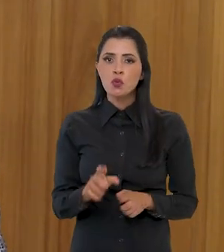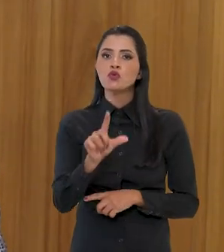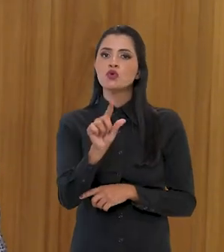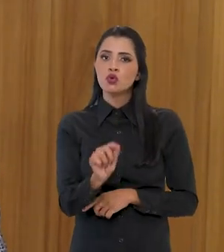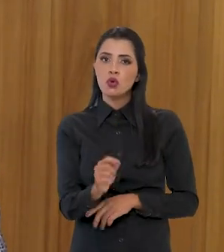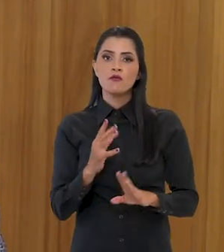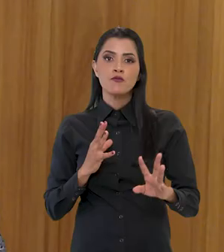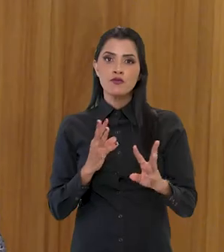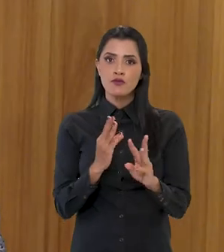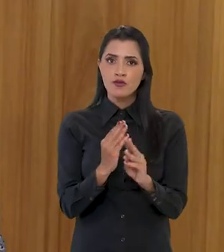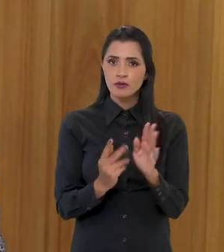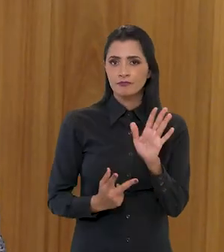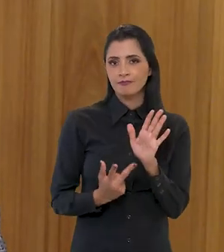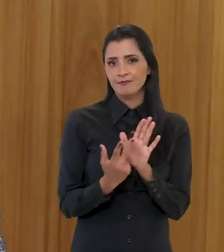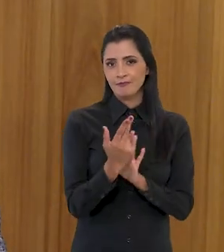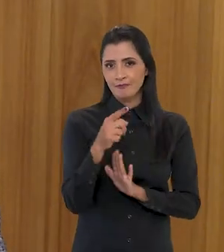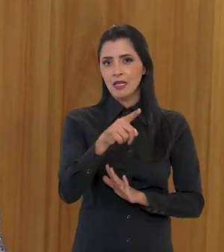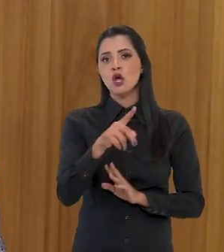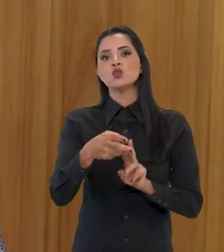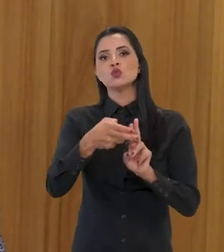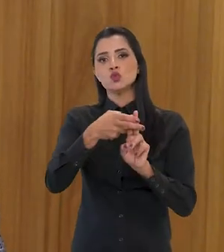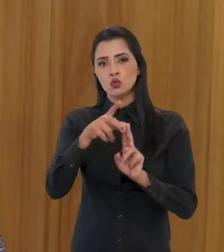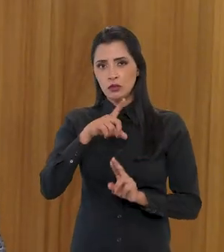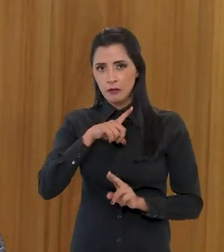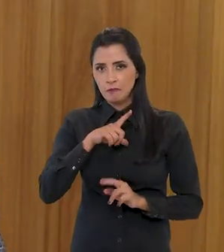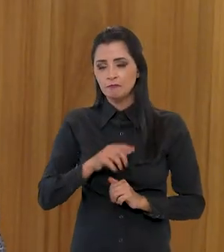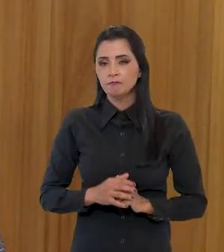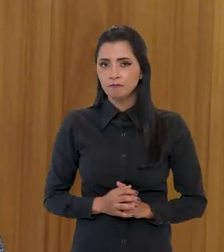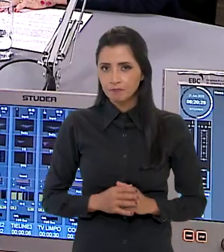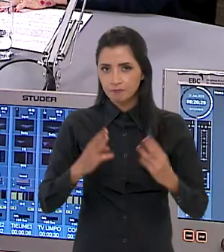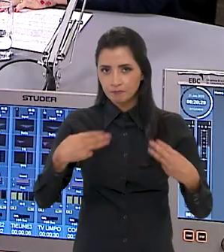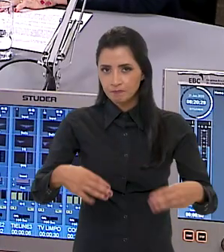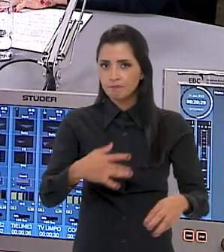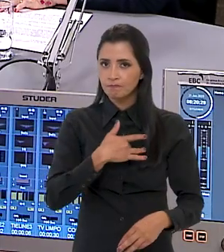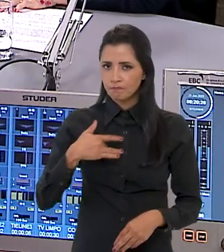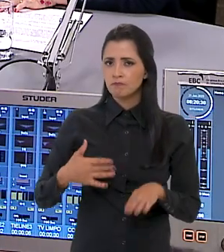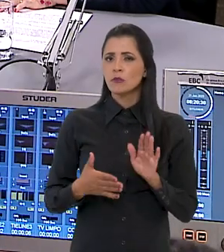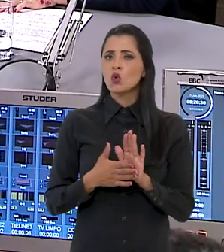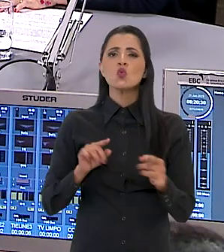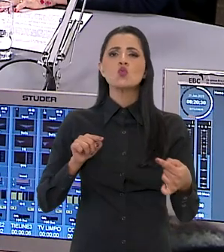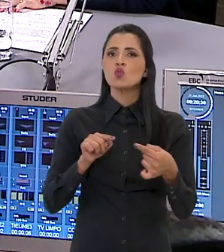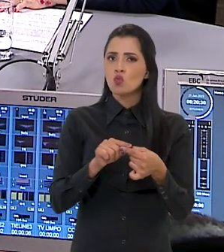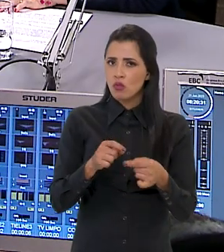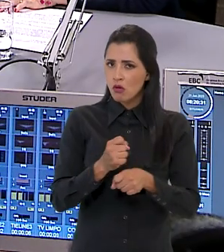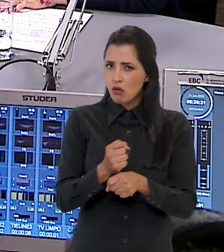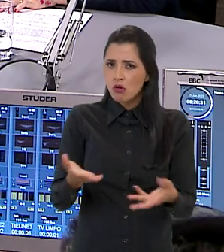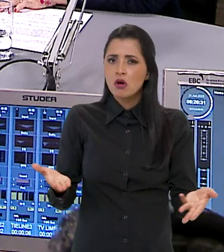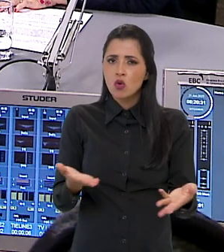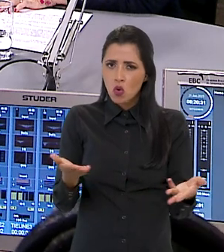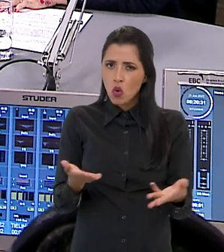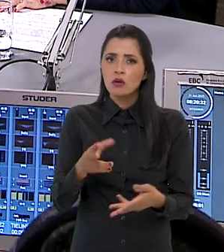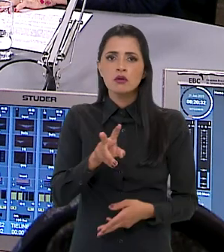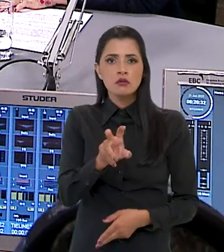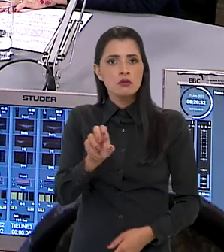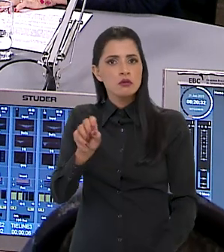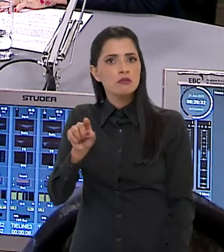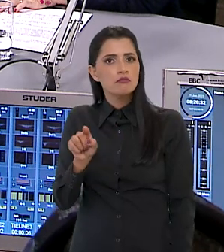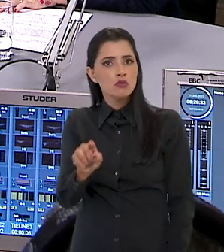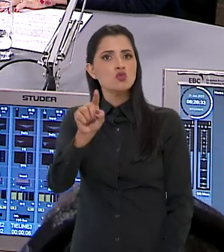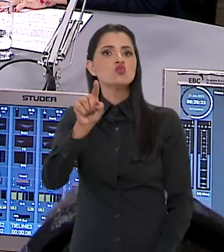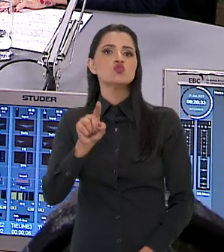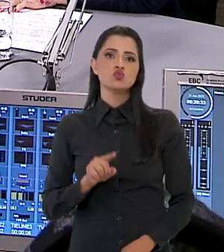sobre a redução na fila de cirurgias do SUS. O Ministério da Saúde pretende realizar ainda este ano